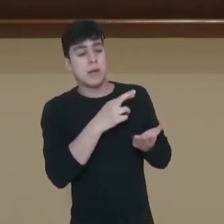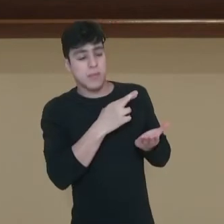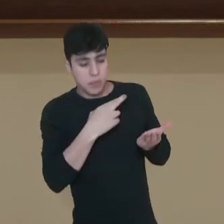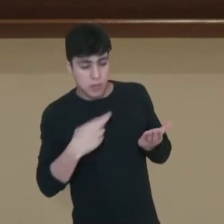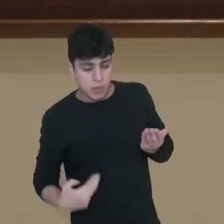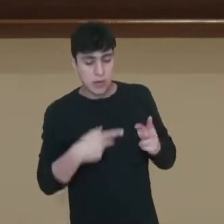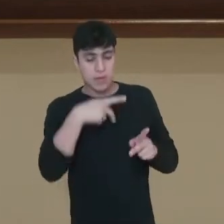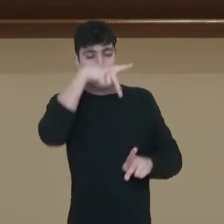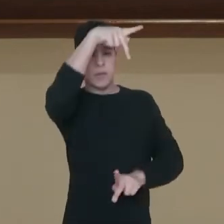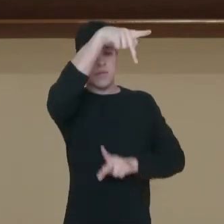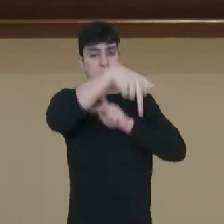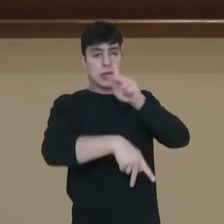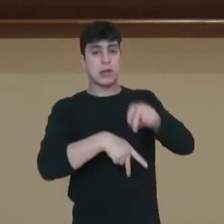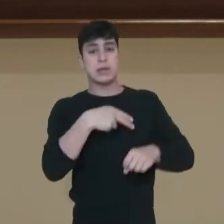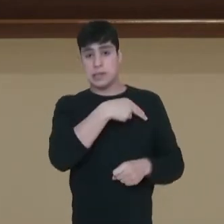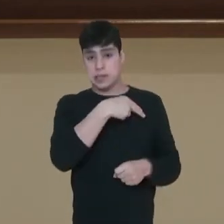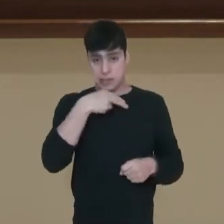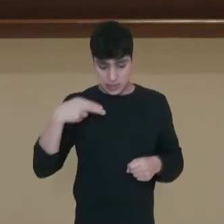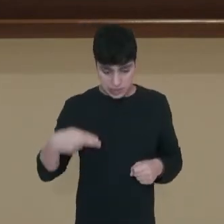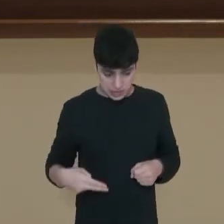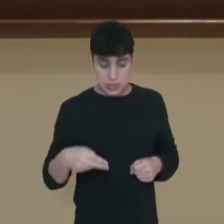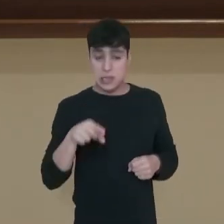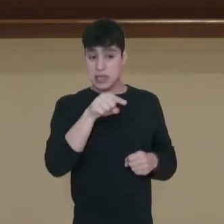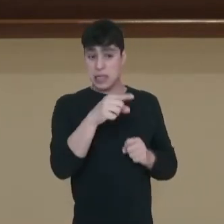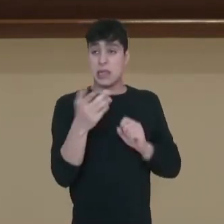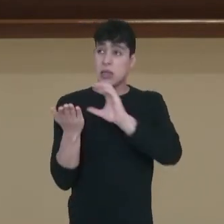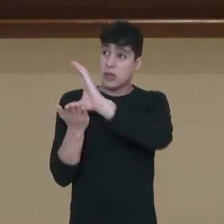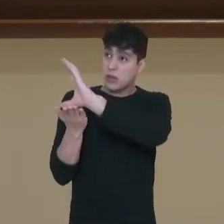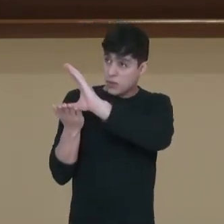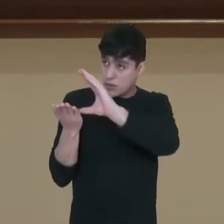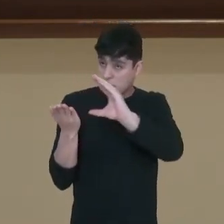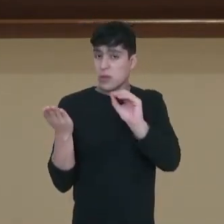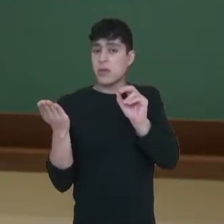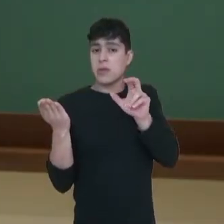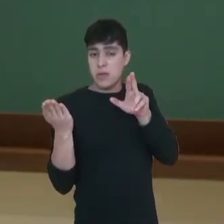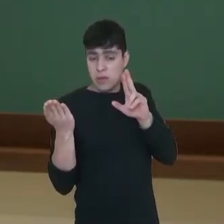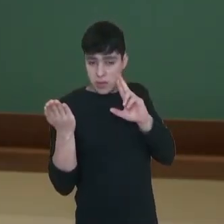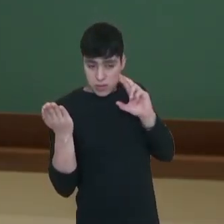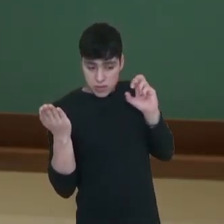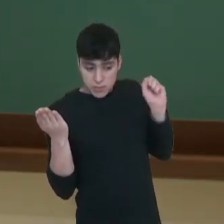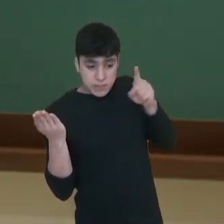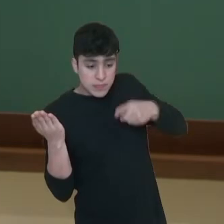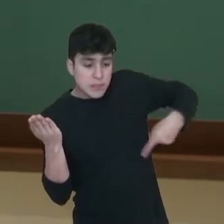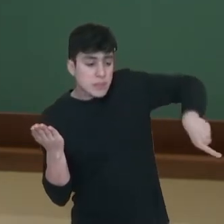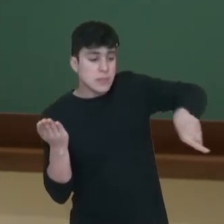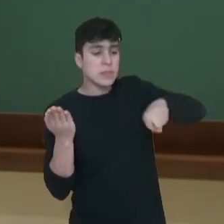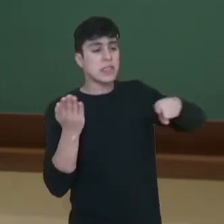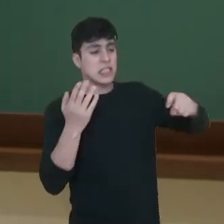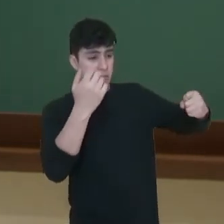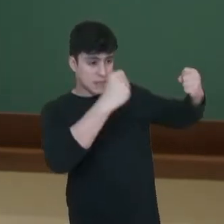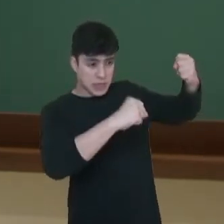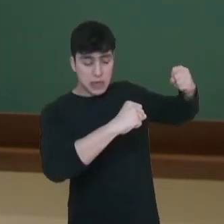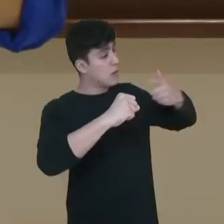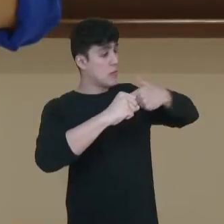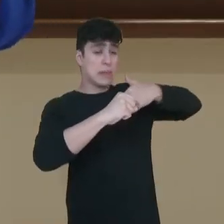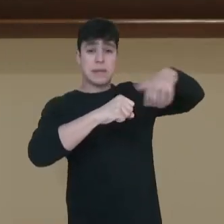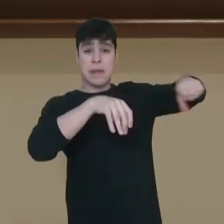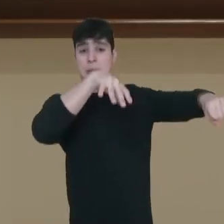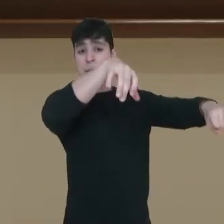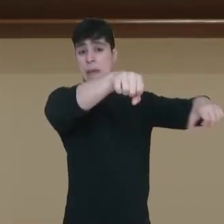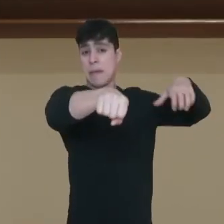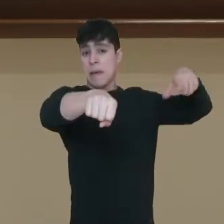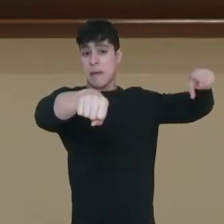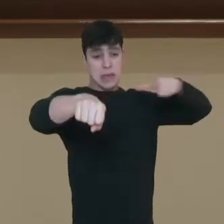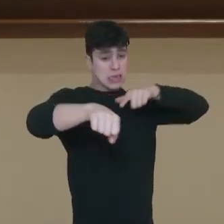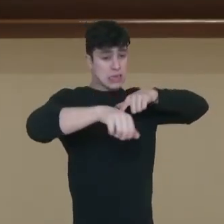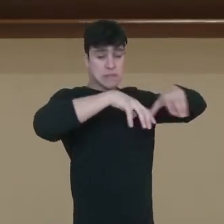essa república, ela vai adotar um modelo do socialismo soviético, onde eles vão estatizar empresas, eles vão criar então,